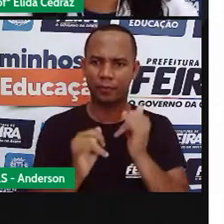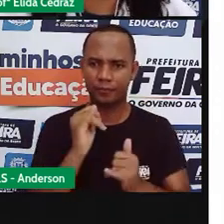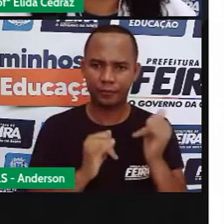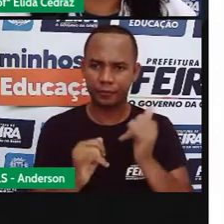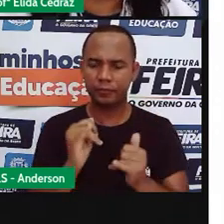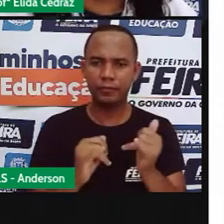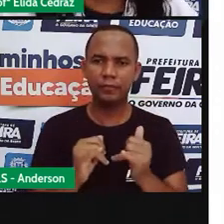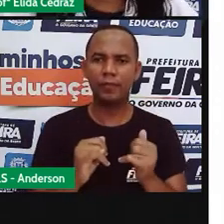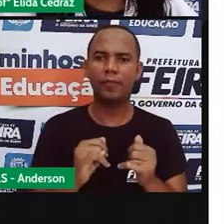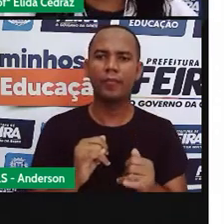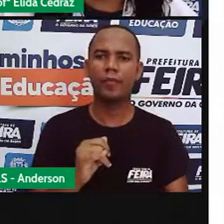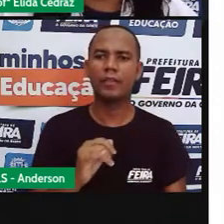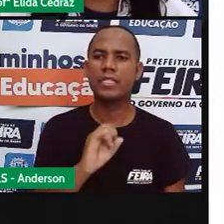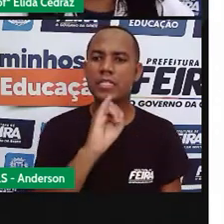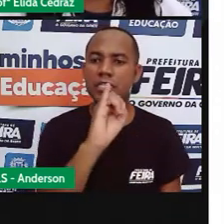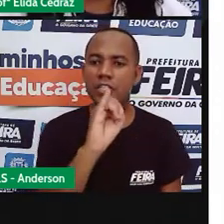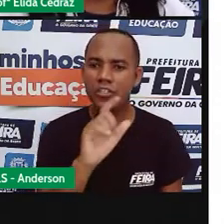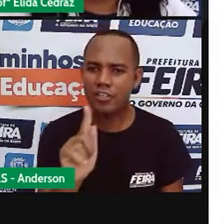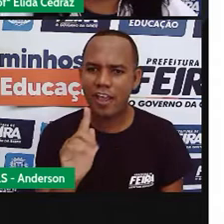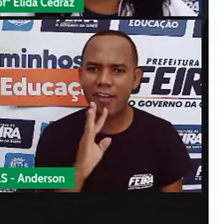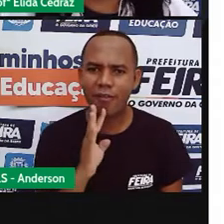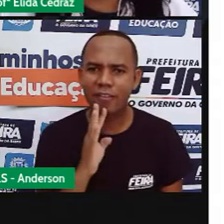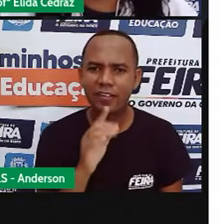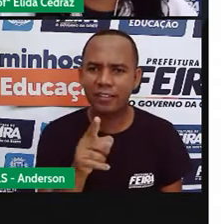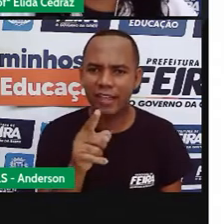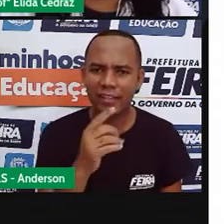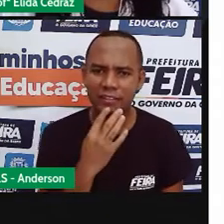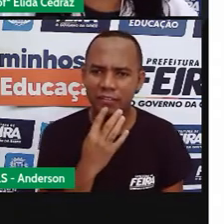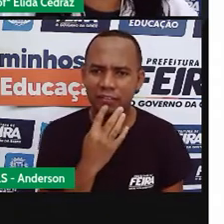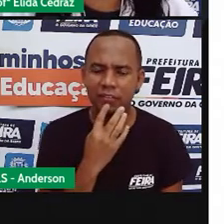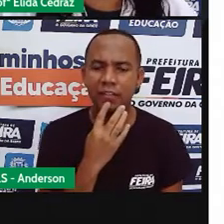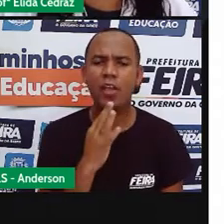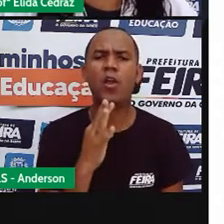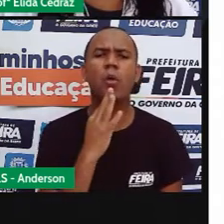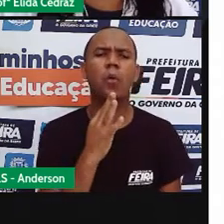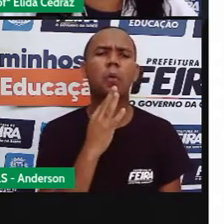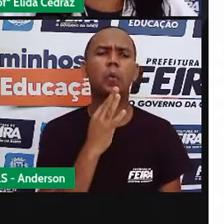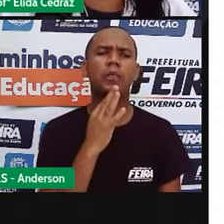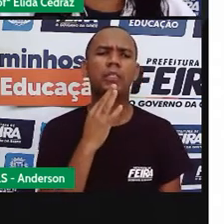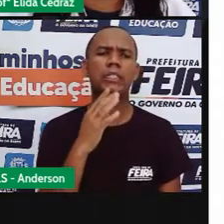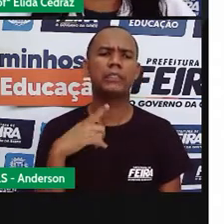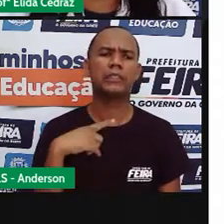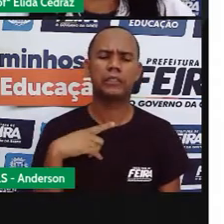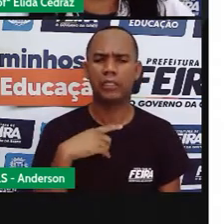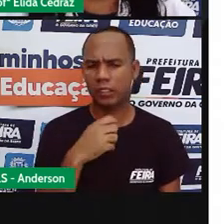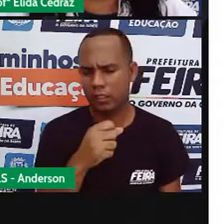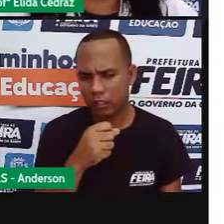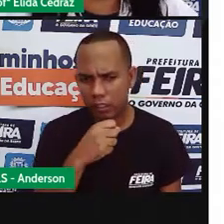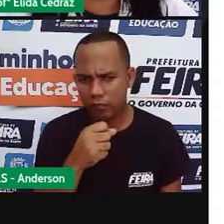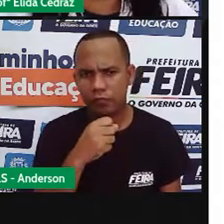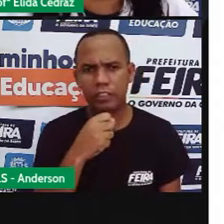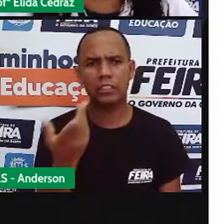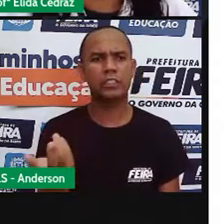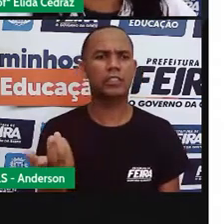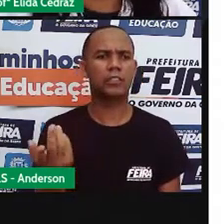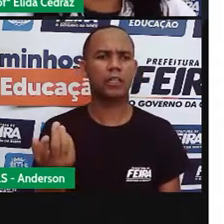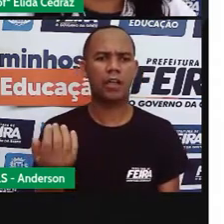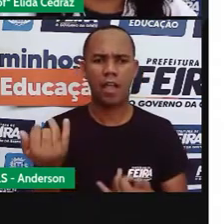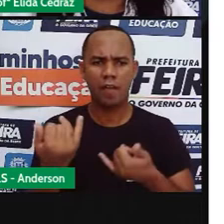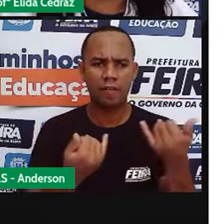informação, eles têm as entrevistas, as reportagens,